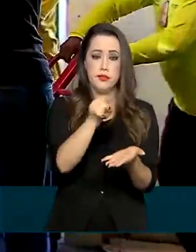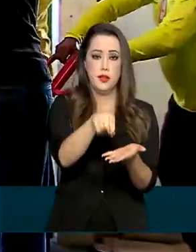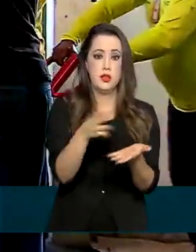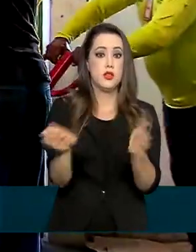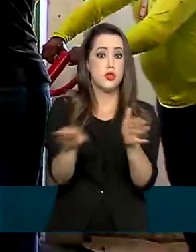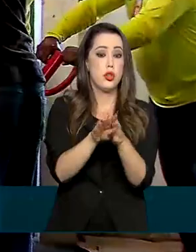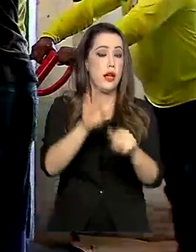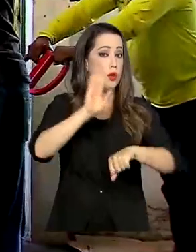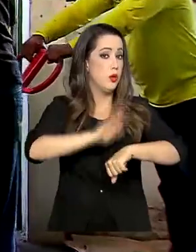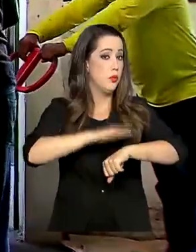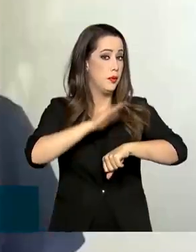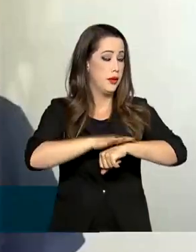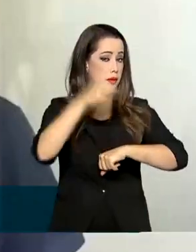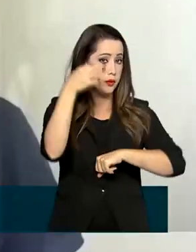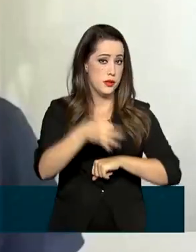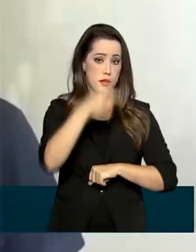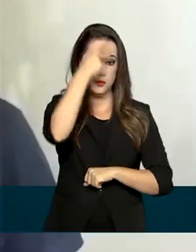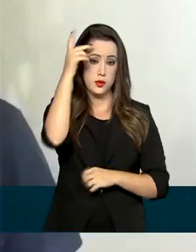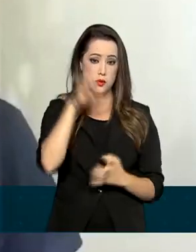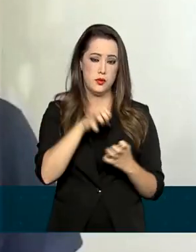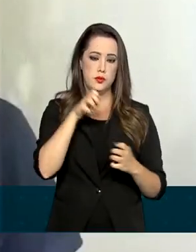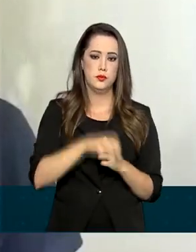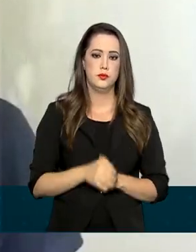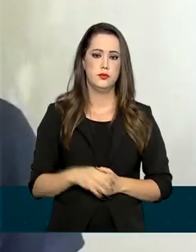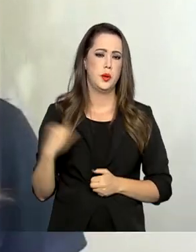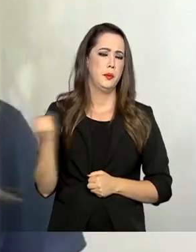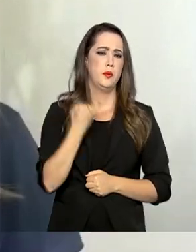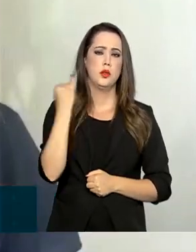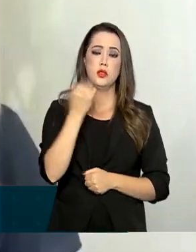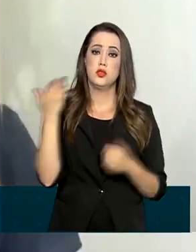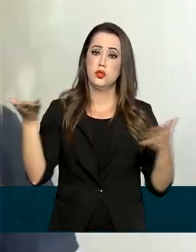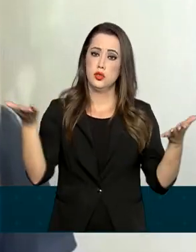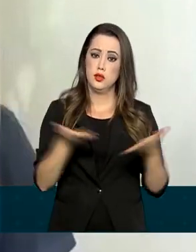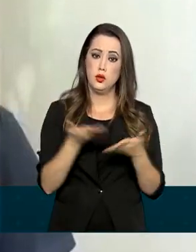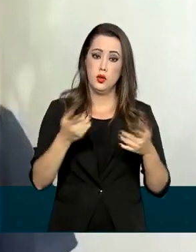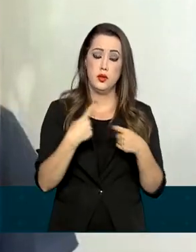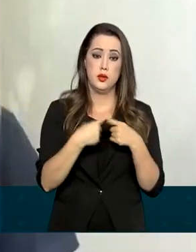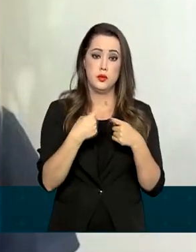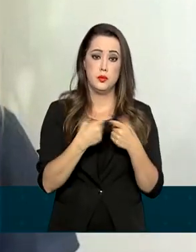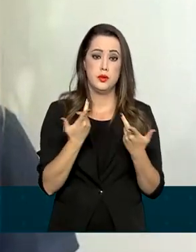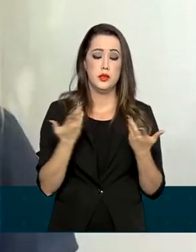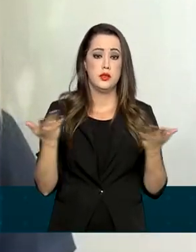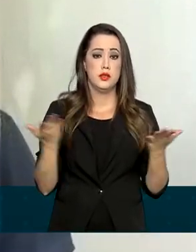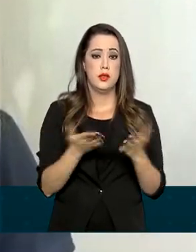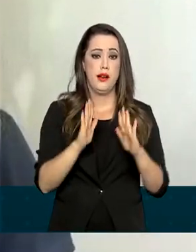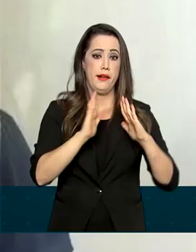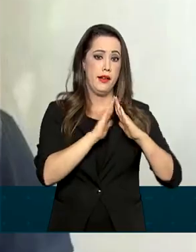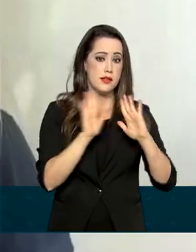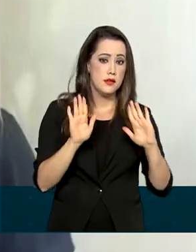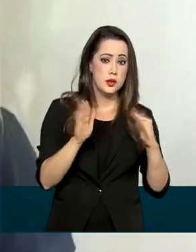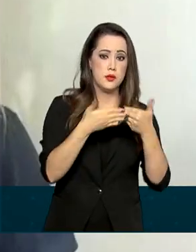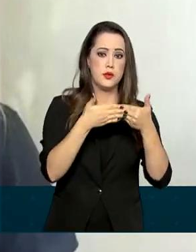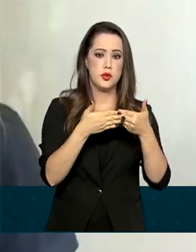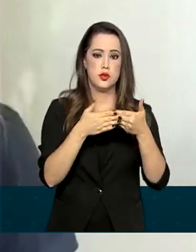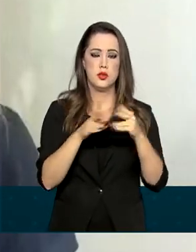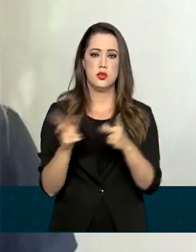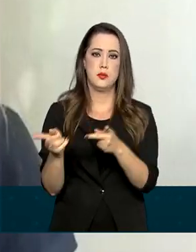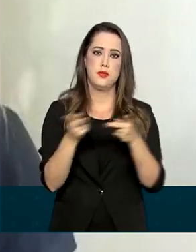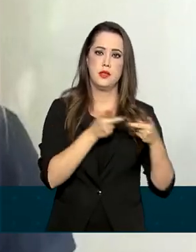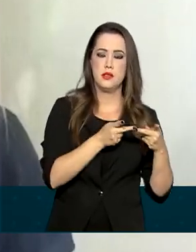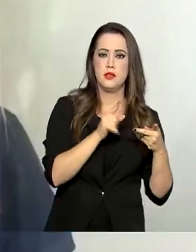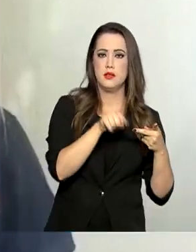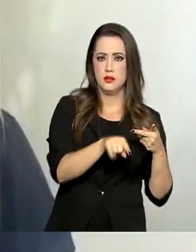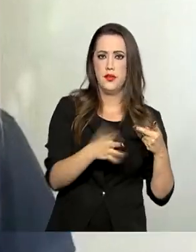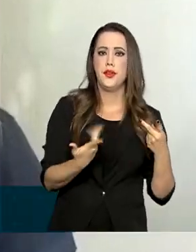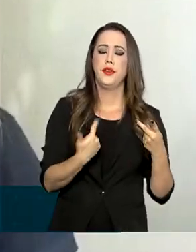certa para os idosos. Foi de grande importância nesse momento em que a casa está fechada para receber visitas